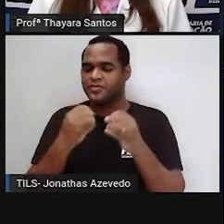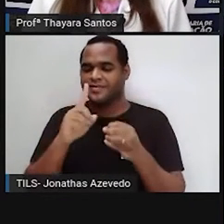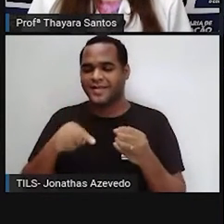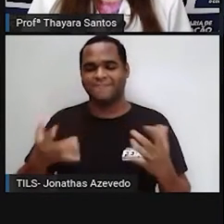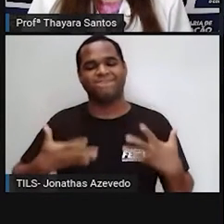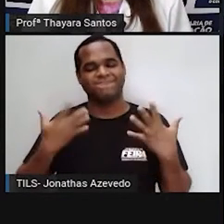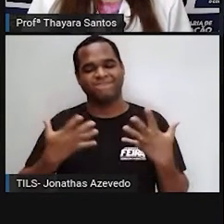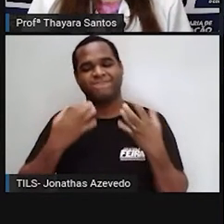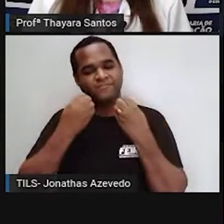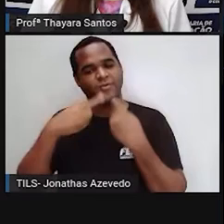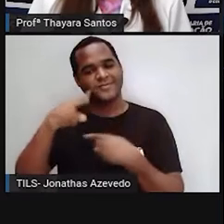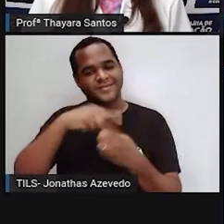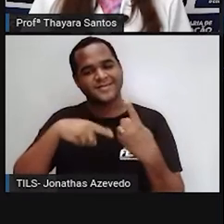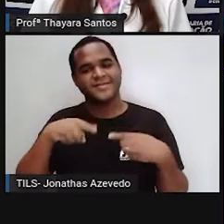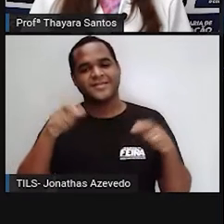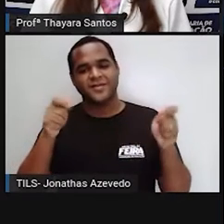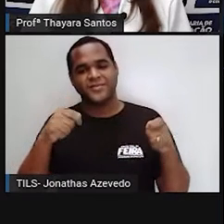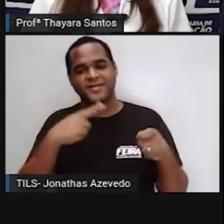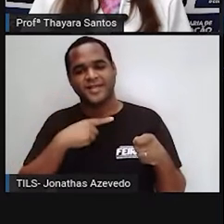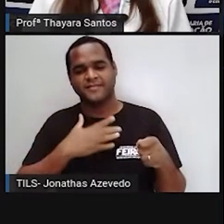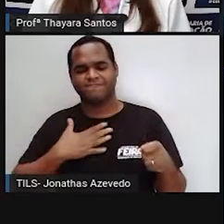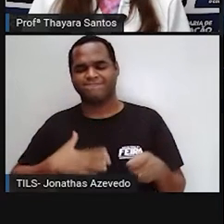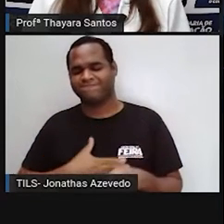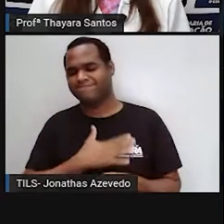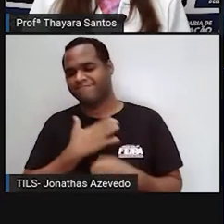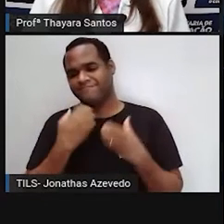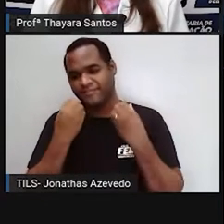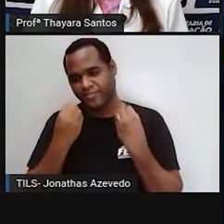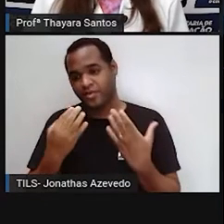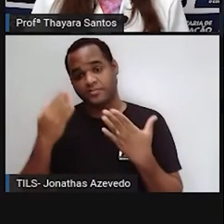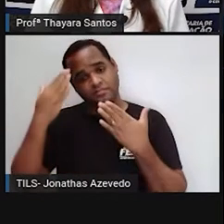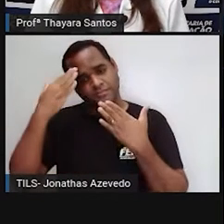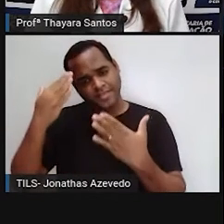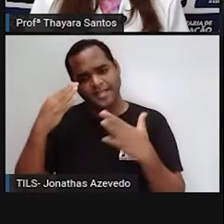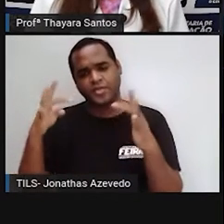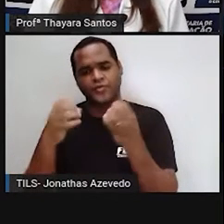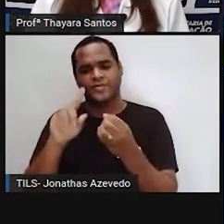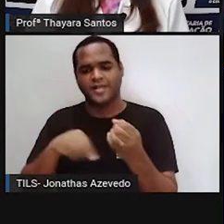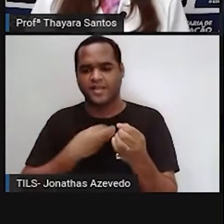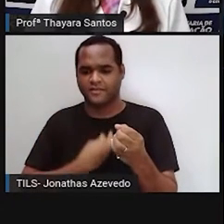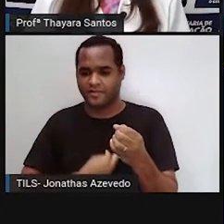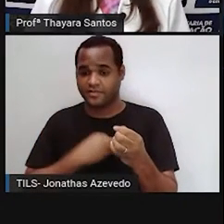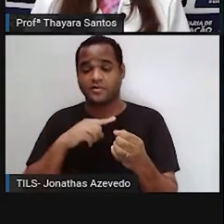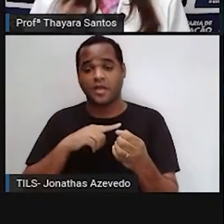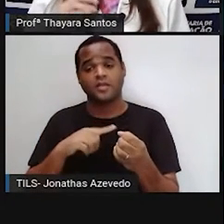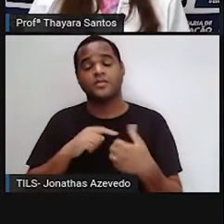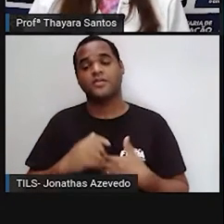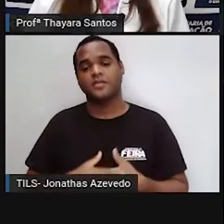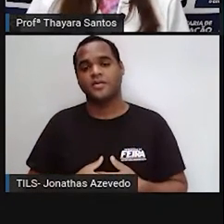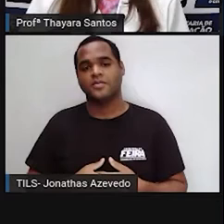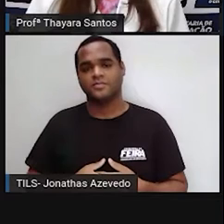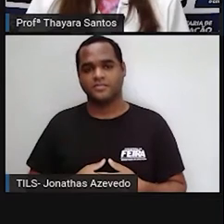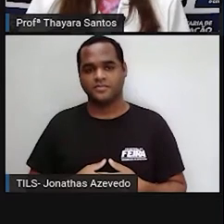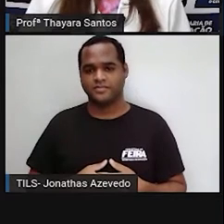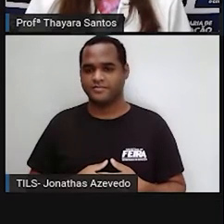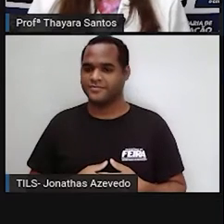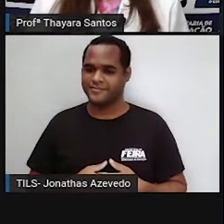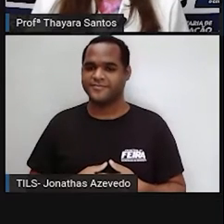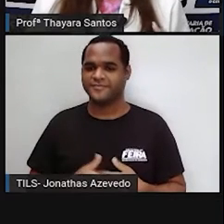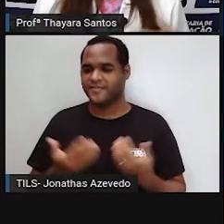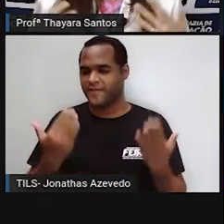enorme tê-los aqui conosco e um prazer muito grande. Então muito obrigada por estarem aqui e vamos lá